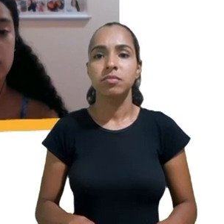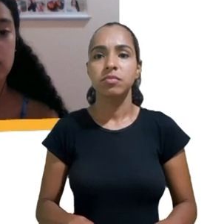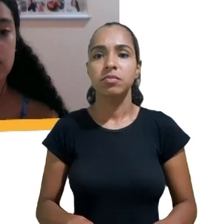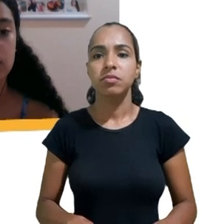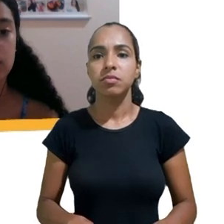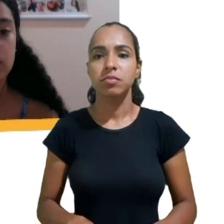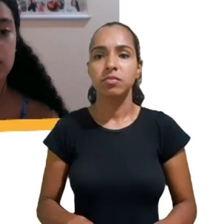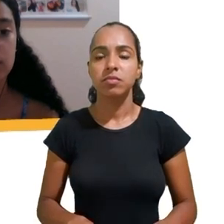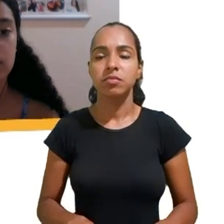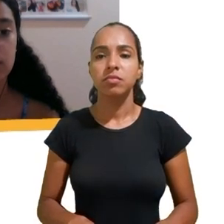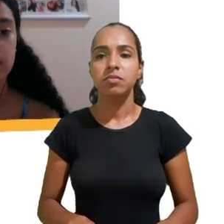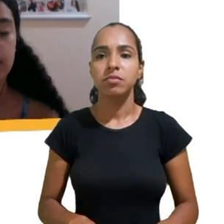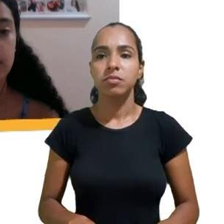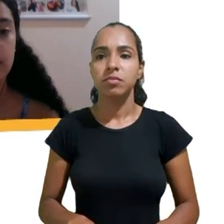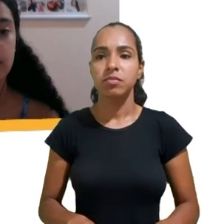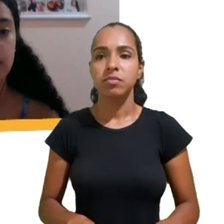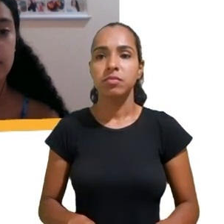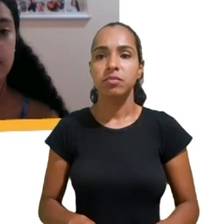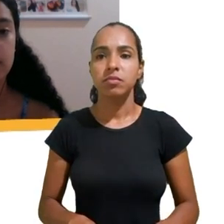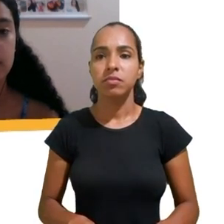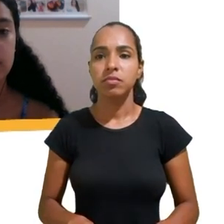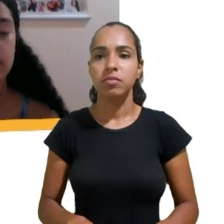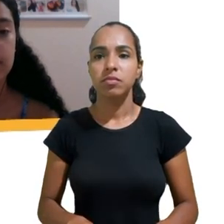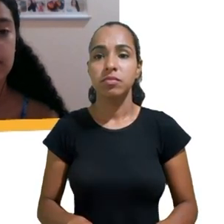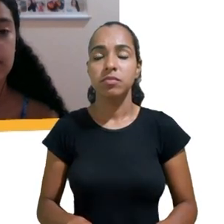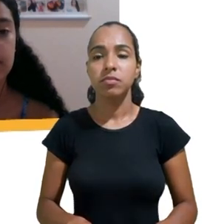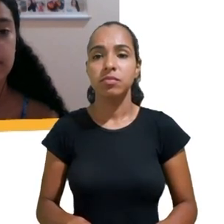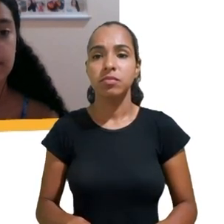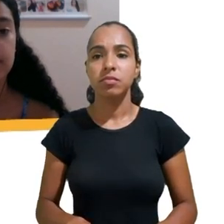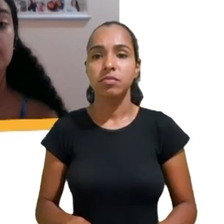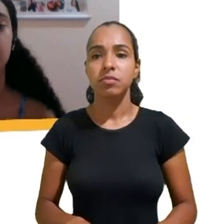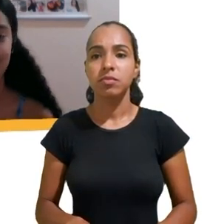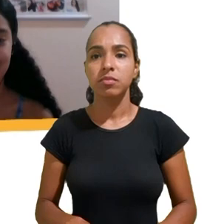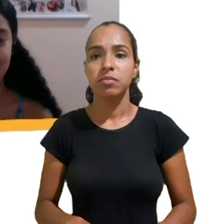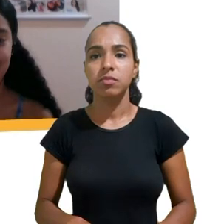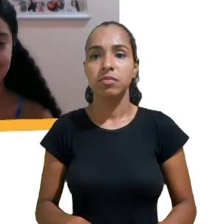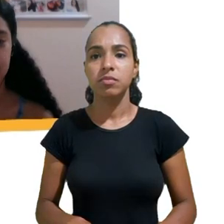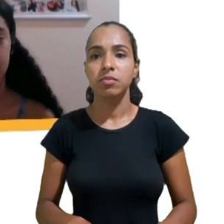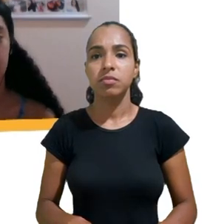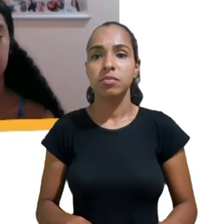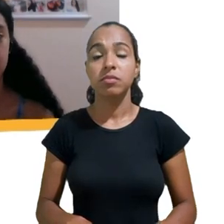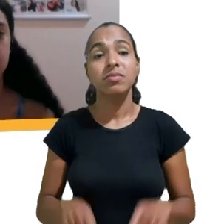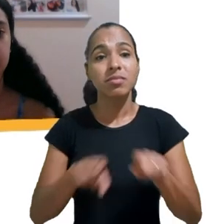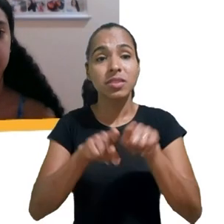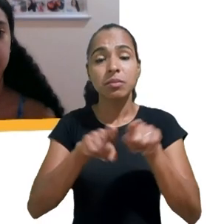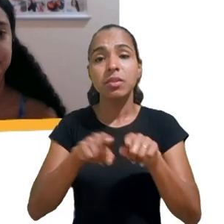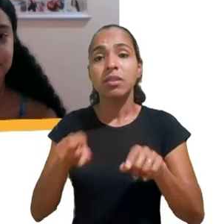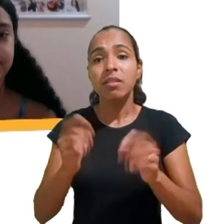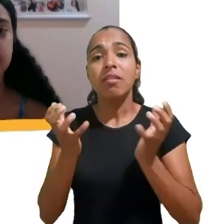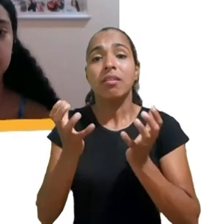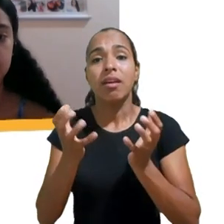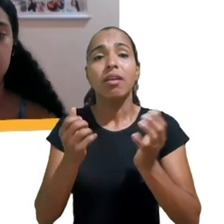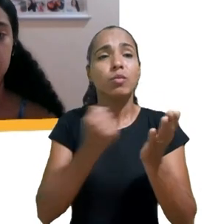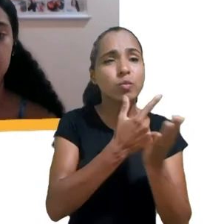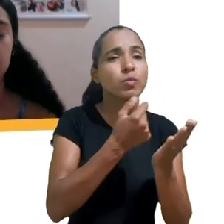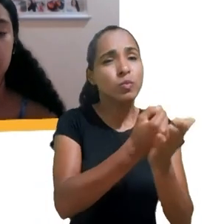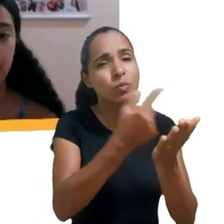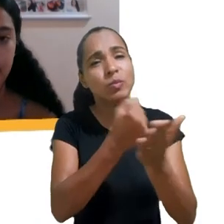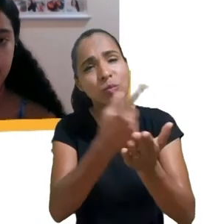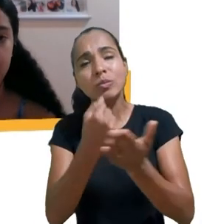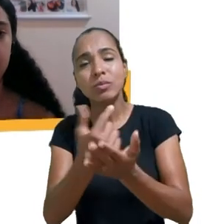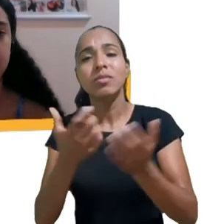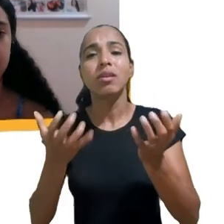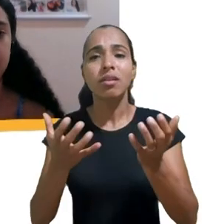também acaba incentivando um consumismo exacerbado, porque você quer compartilhar, você quer abrir o presente, você quer